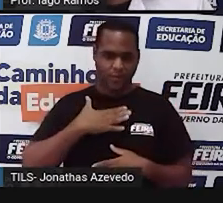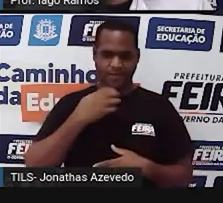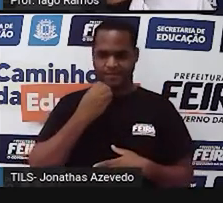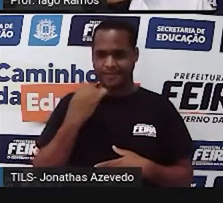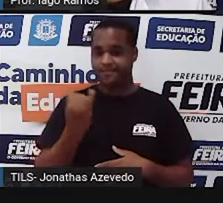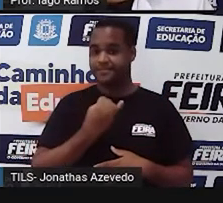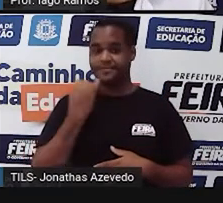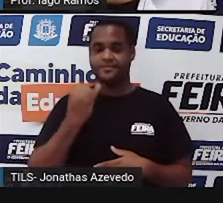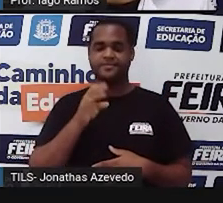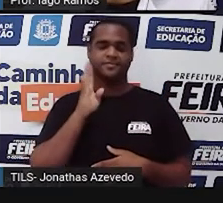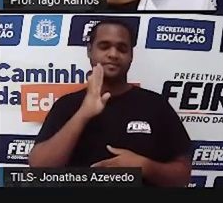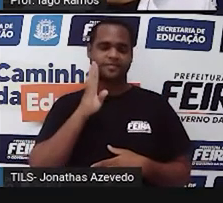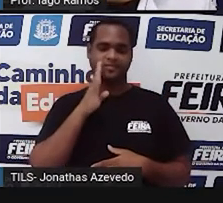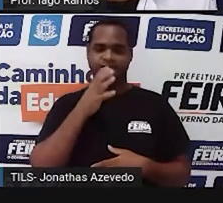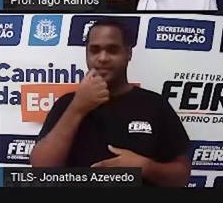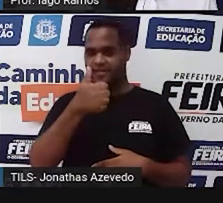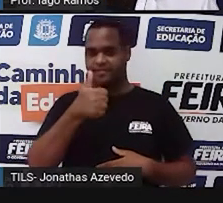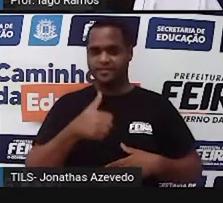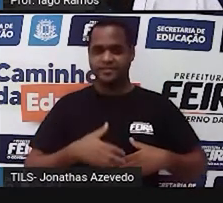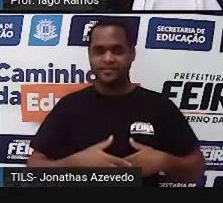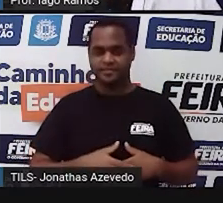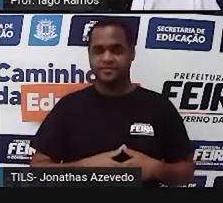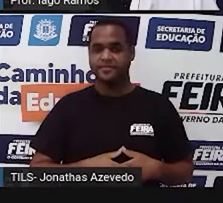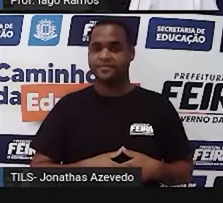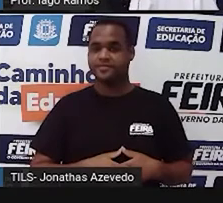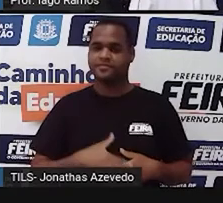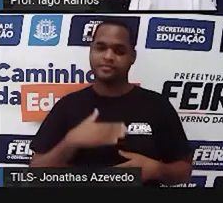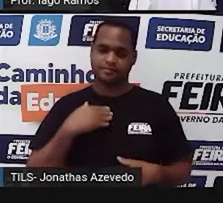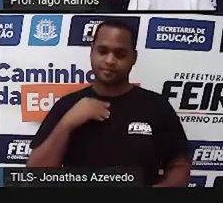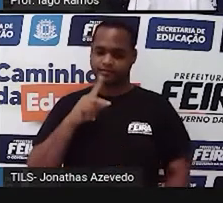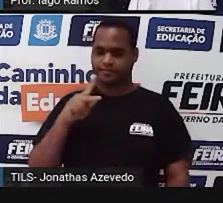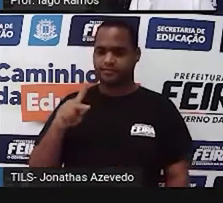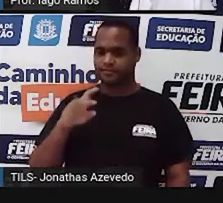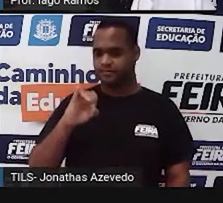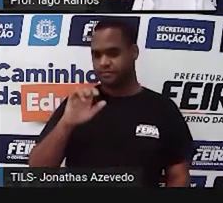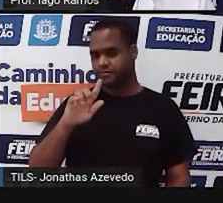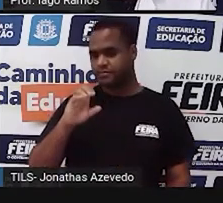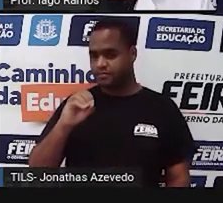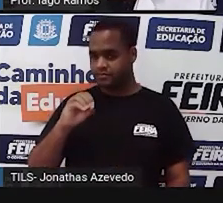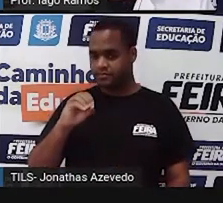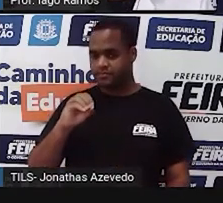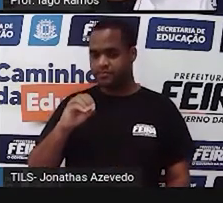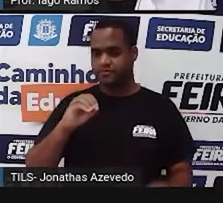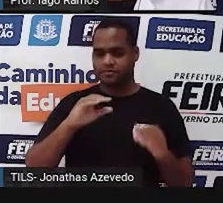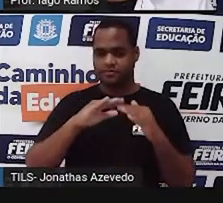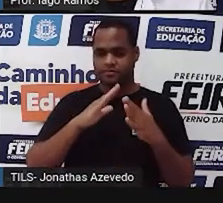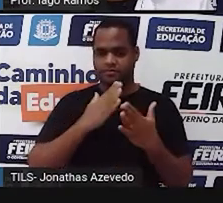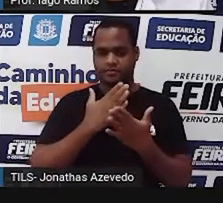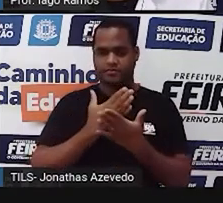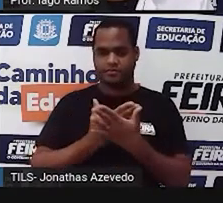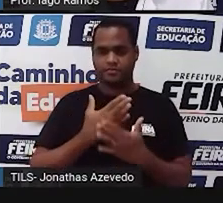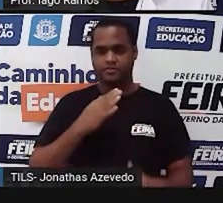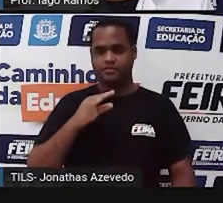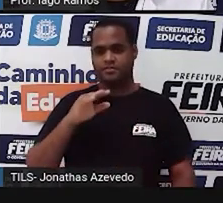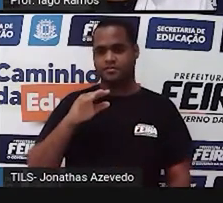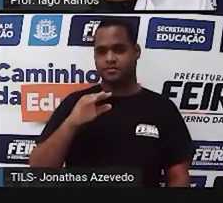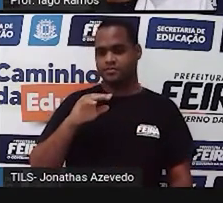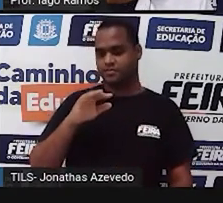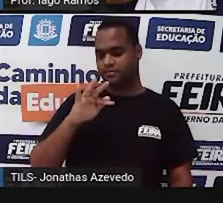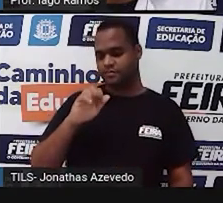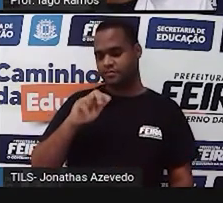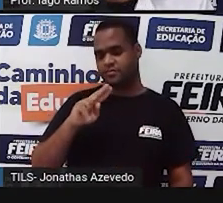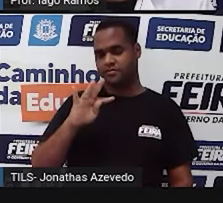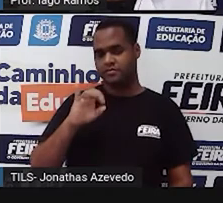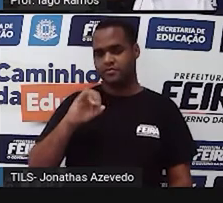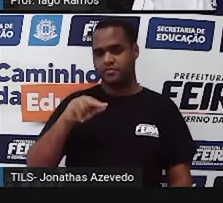muito bacana, tá bom? Bom, eu sou o professor Iago Ramos, eu venho lá da escola municipal Faustino Dias Lima.